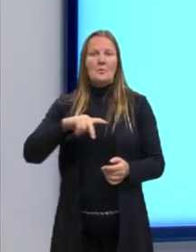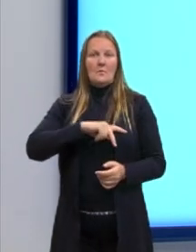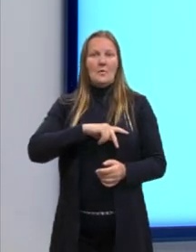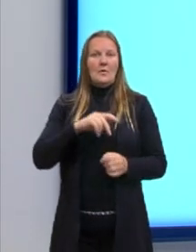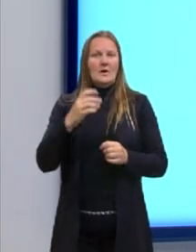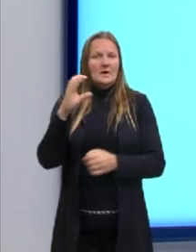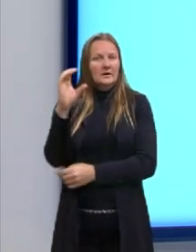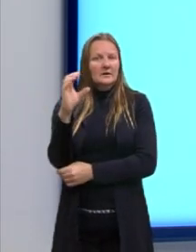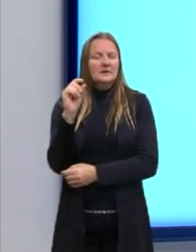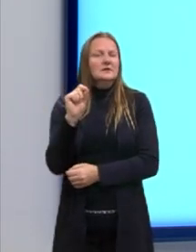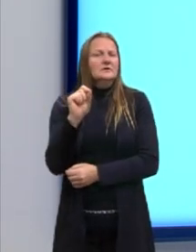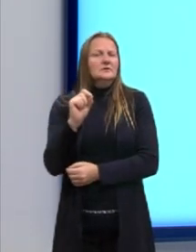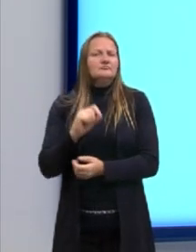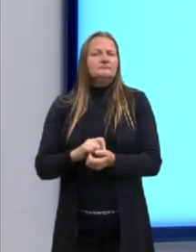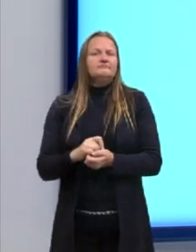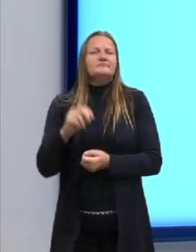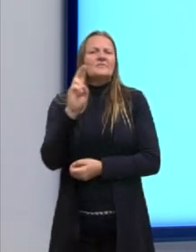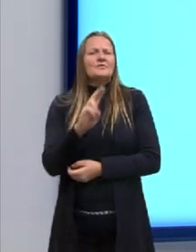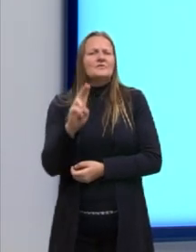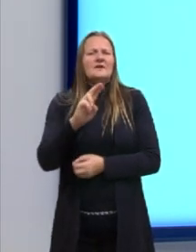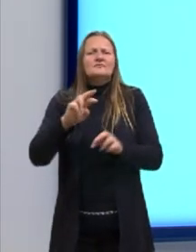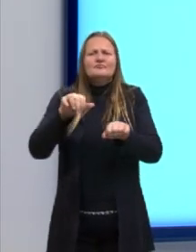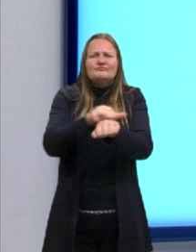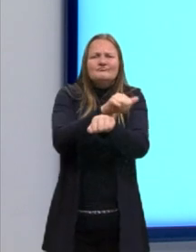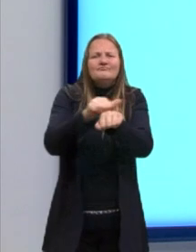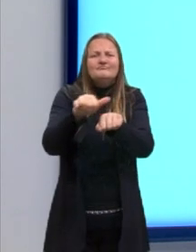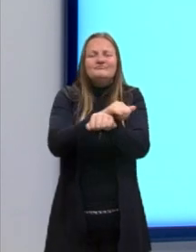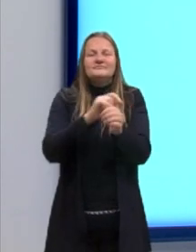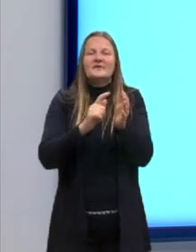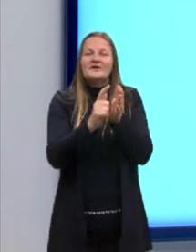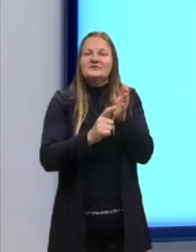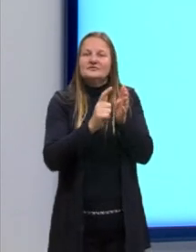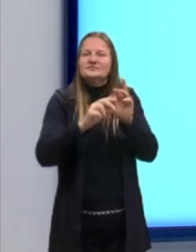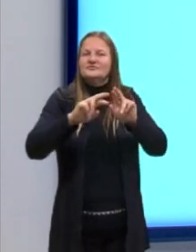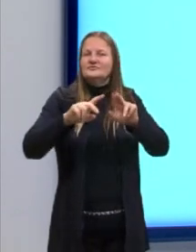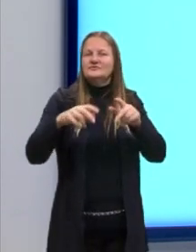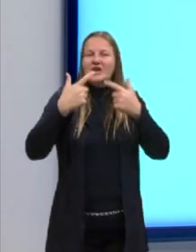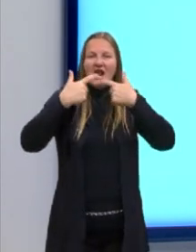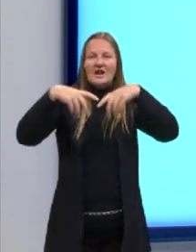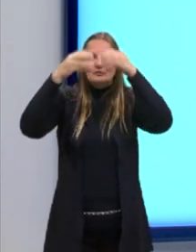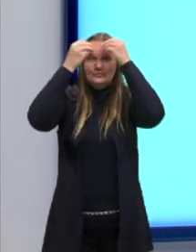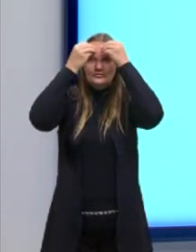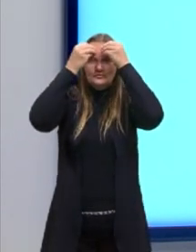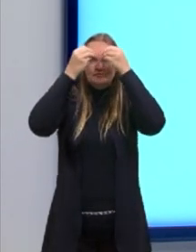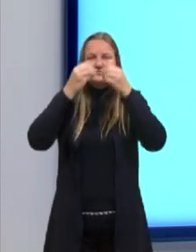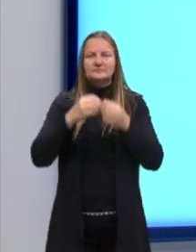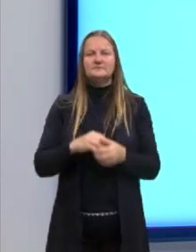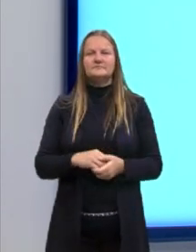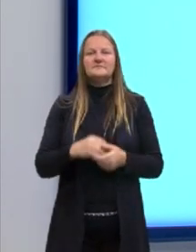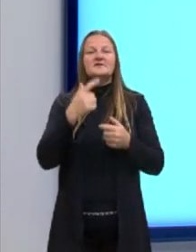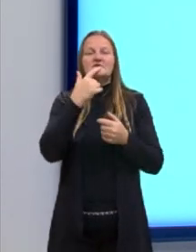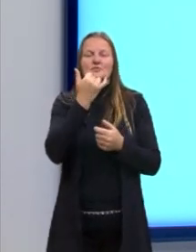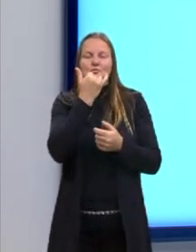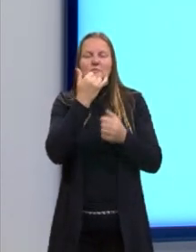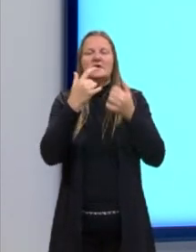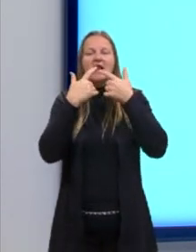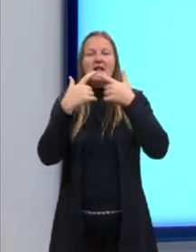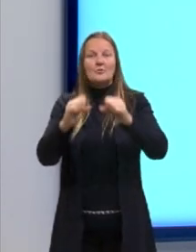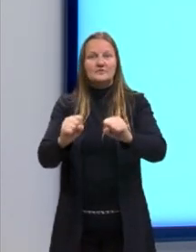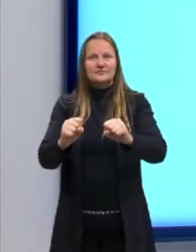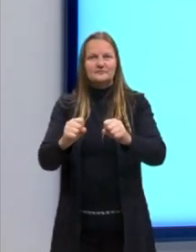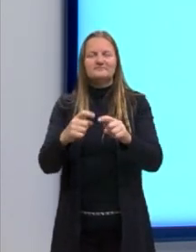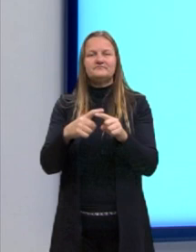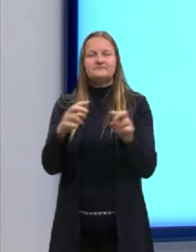ciência, são usados recursos linguísticos que estabelecem interação com o leitor,